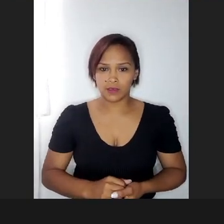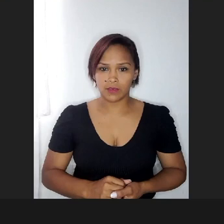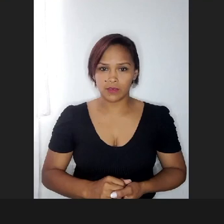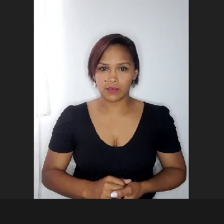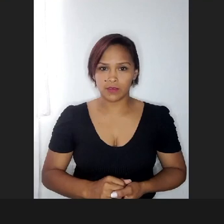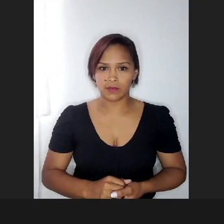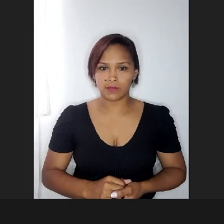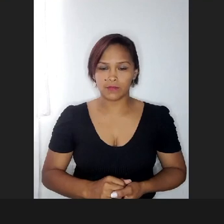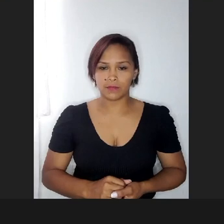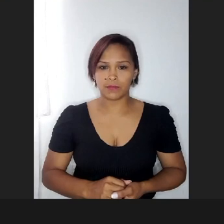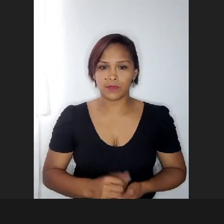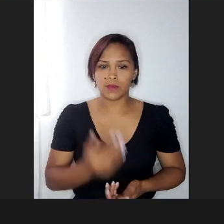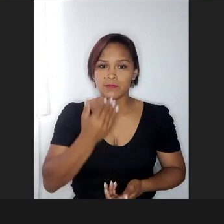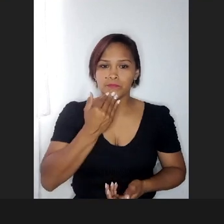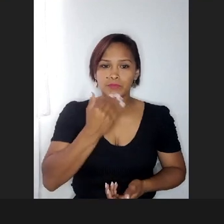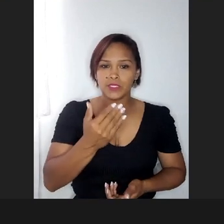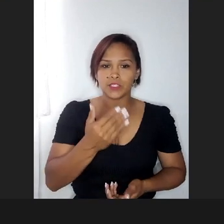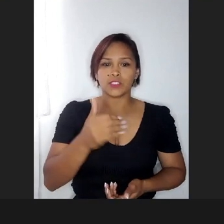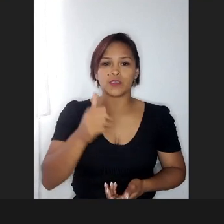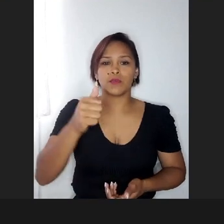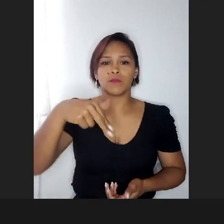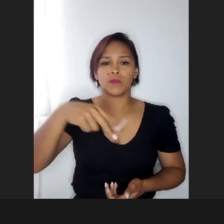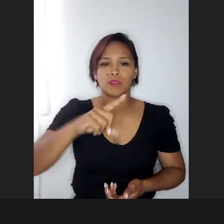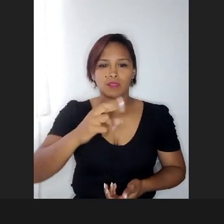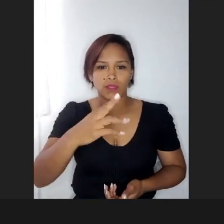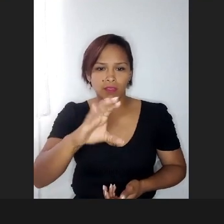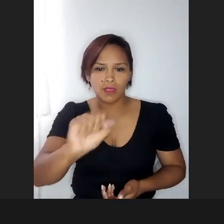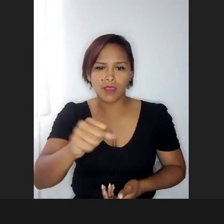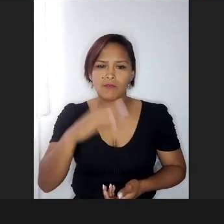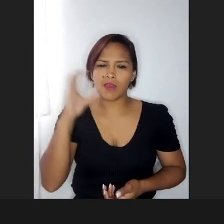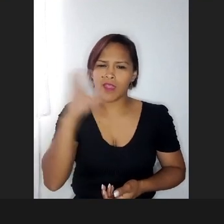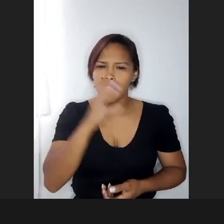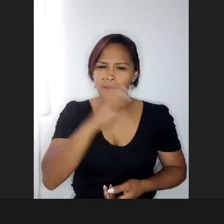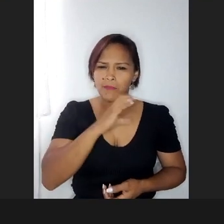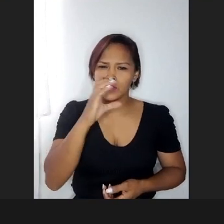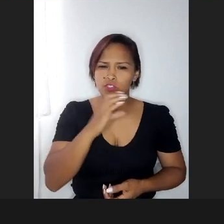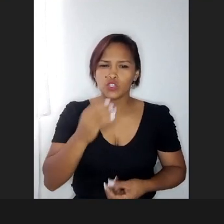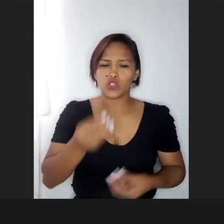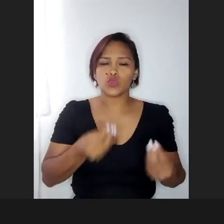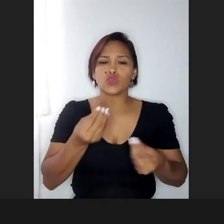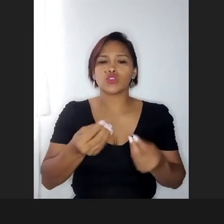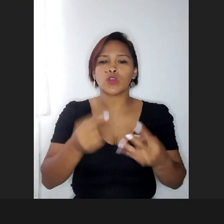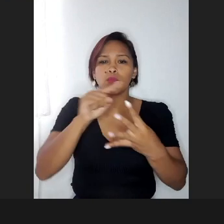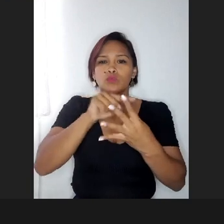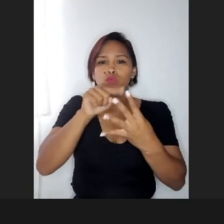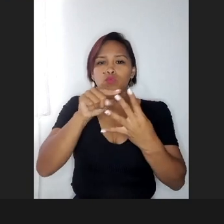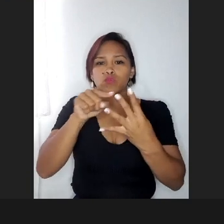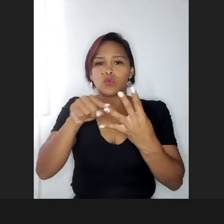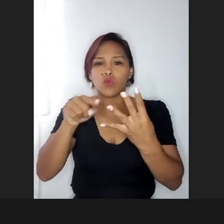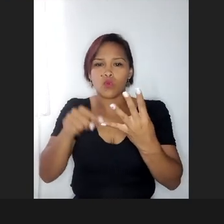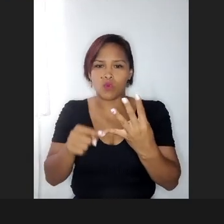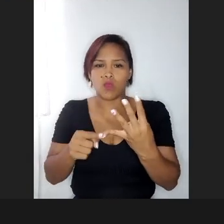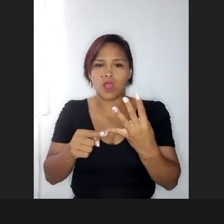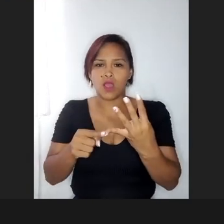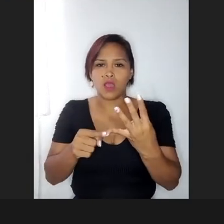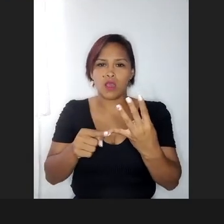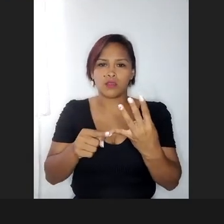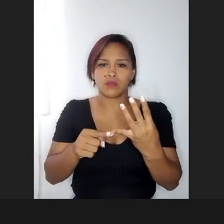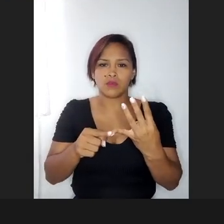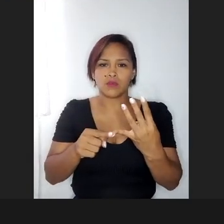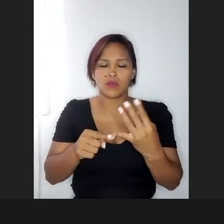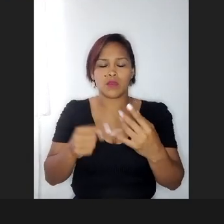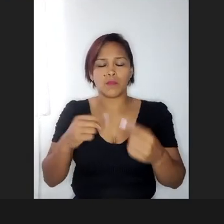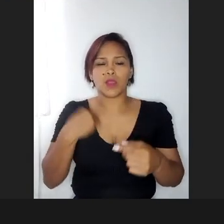pedir pra Andresa, se ela puder falar assim, bem rapidinho, sobre os quatro P's do Apeito Seguro, pra gente